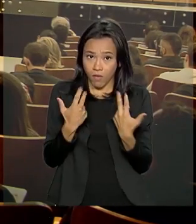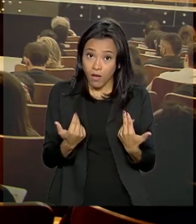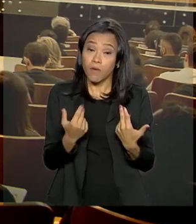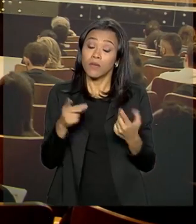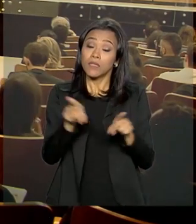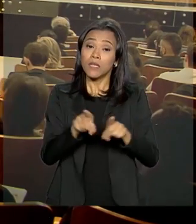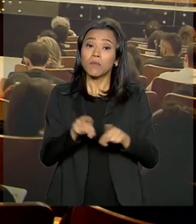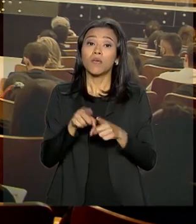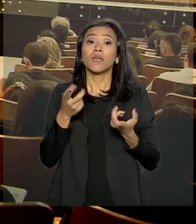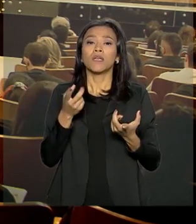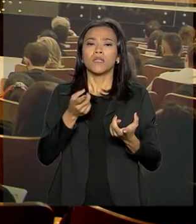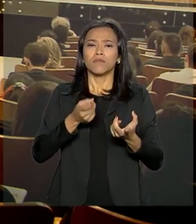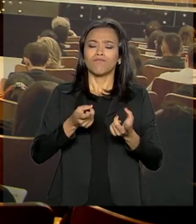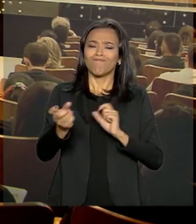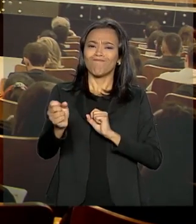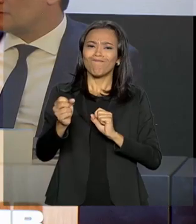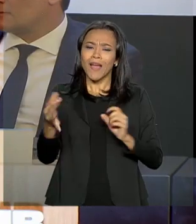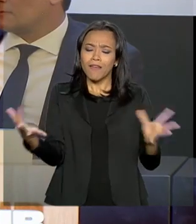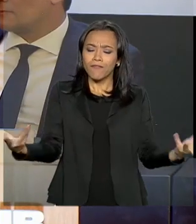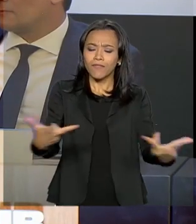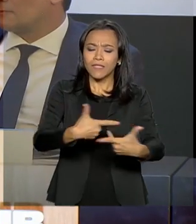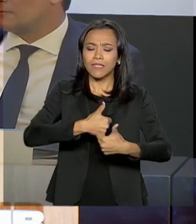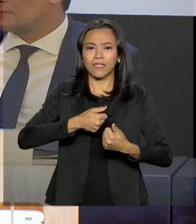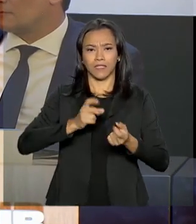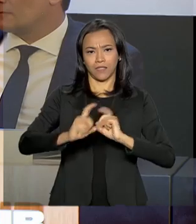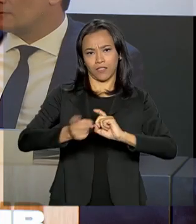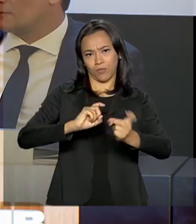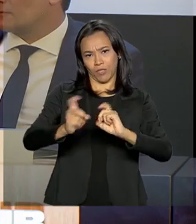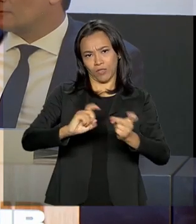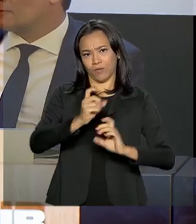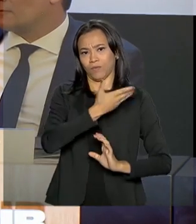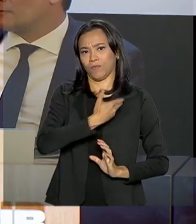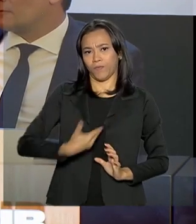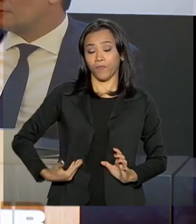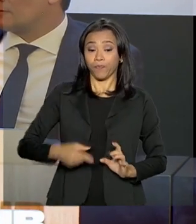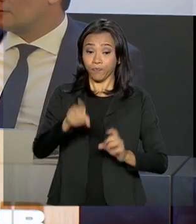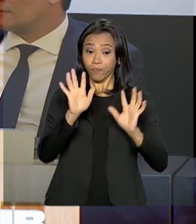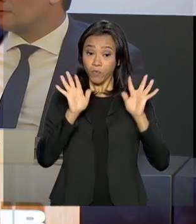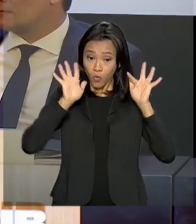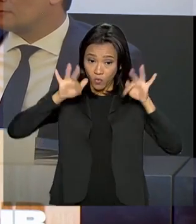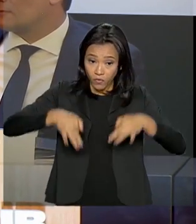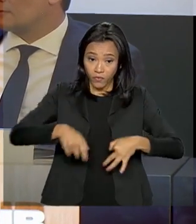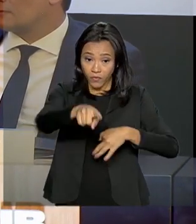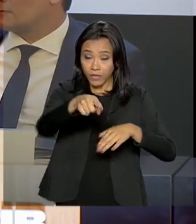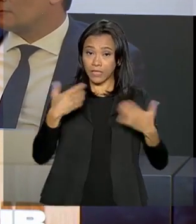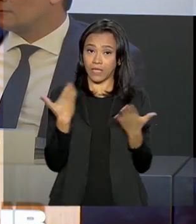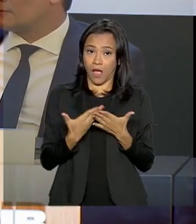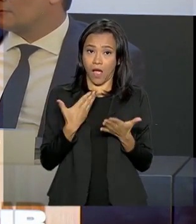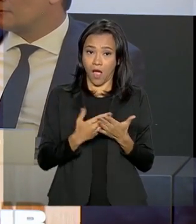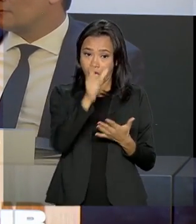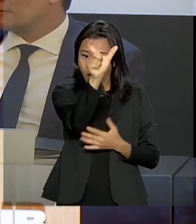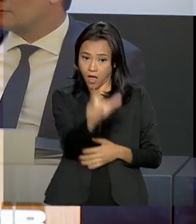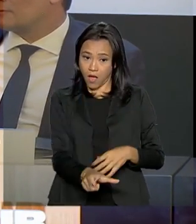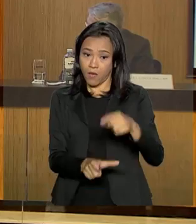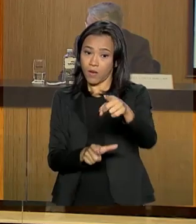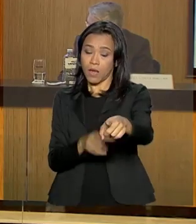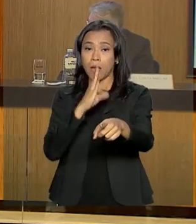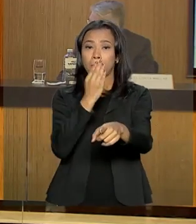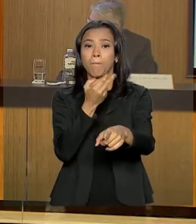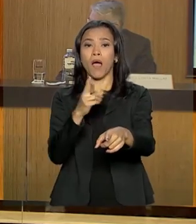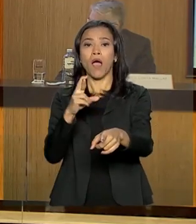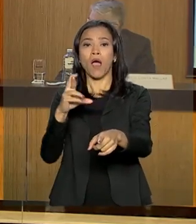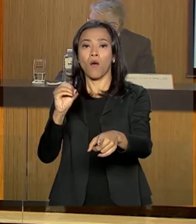integridade da administração pública. Ao encerrar a aula magna, o ministro do STF, Luiz Roberto Barroso,